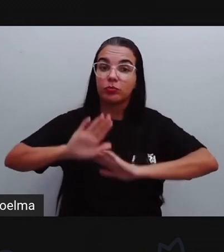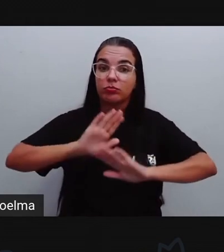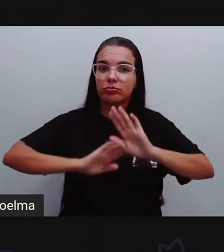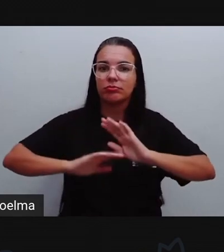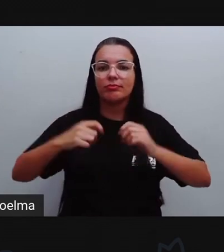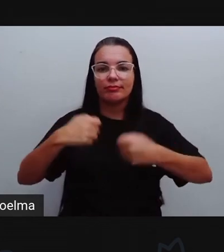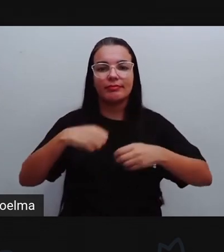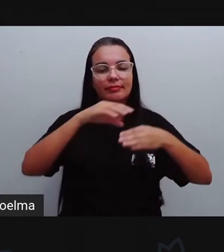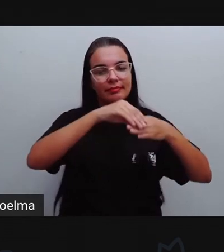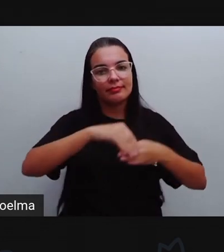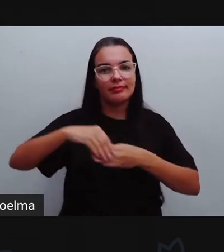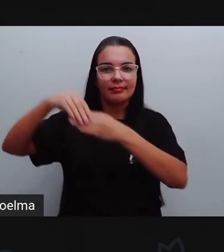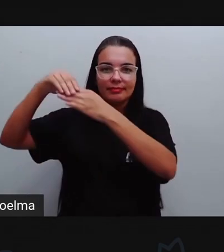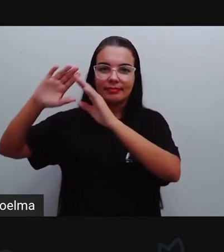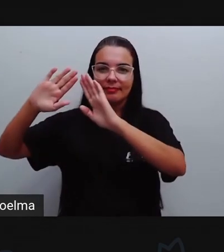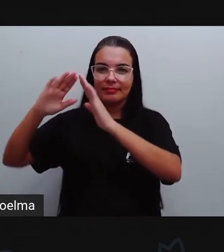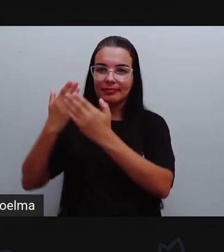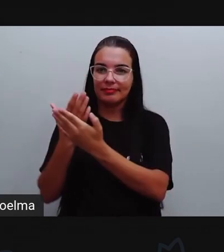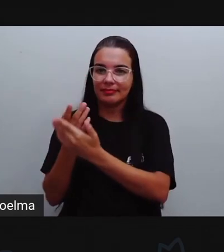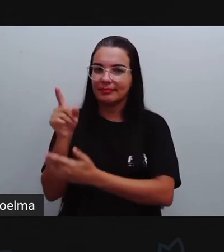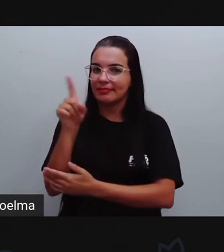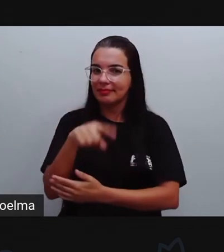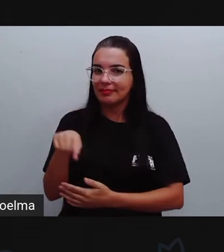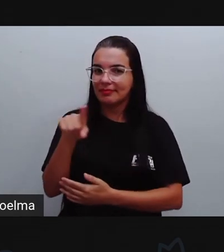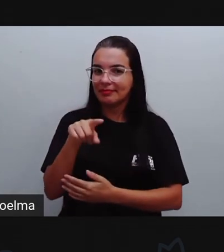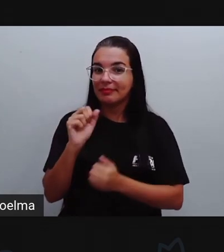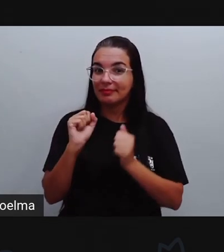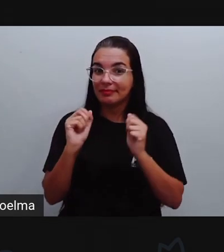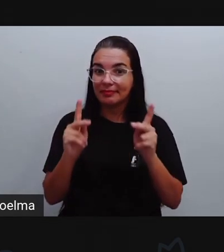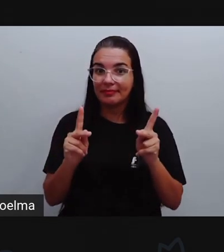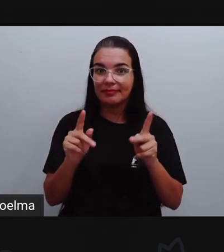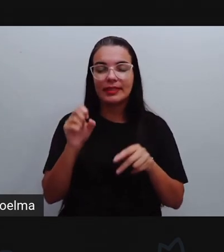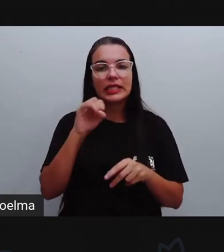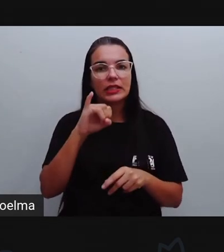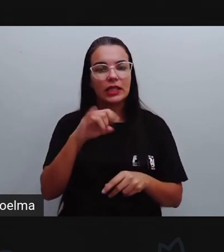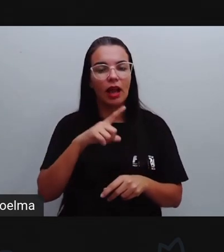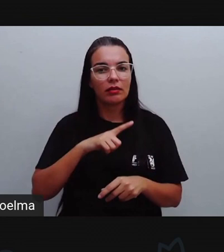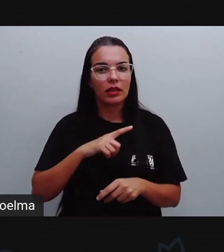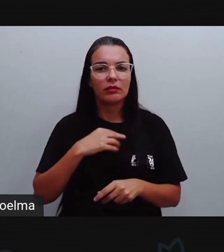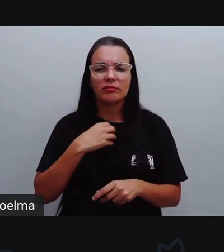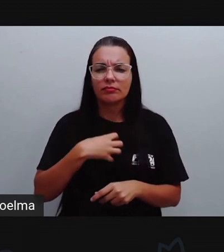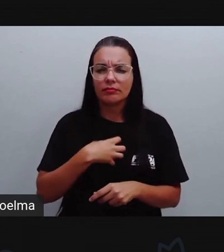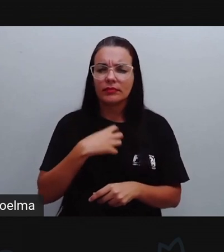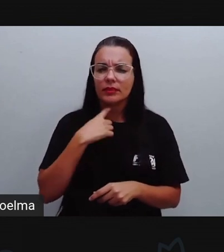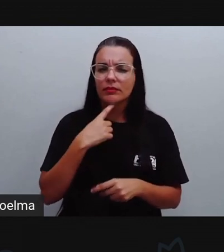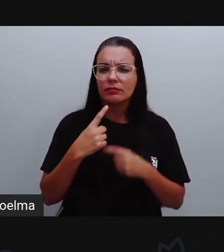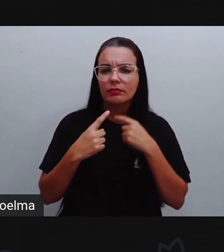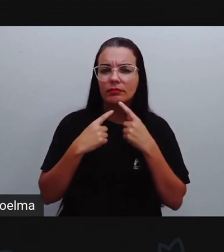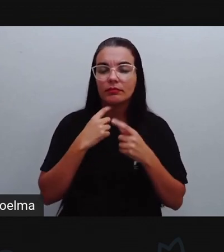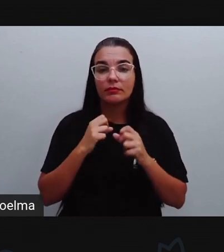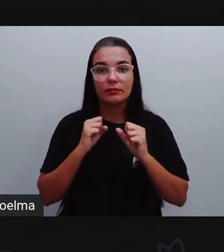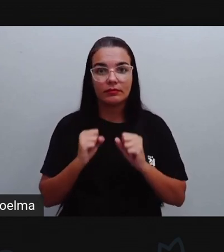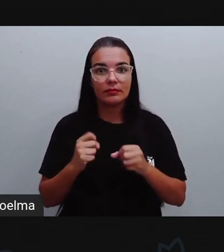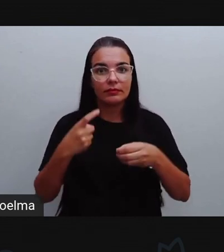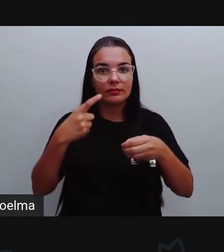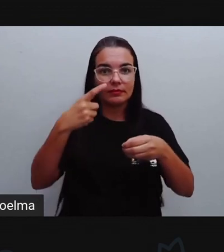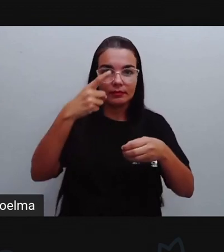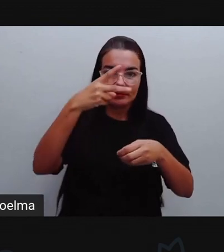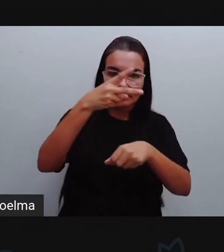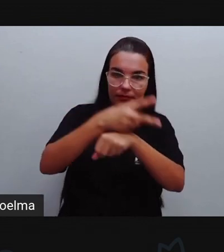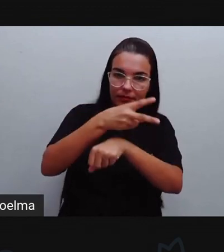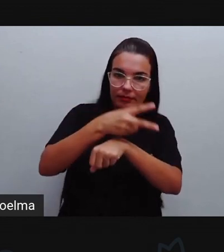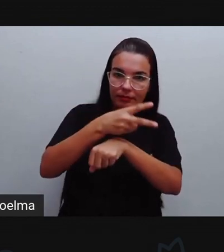deverão ser devolvidas às escolas de vocês, certo? Se vocês sentirem qualquer dúvida, vocês podem assistir essa aula novamente.